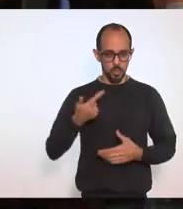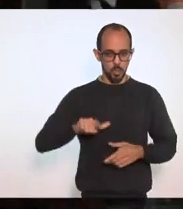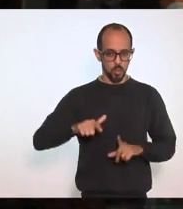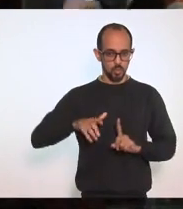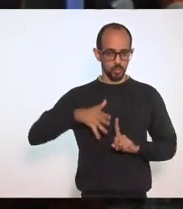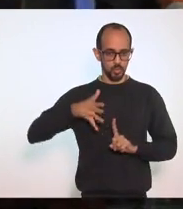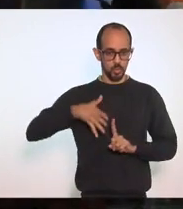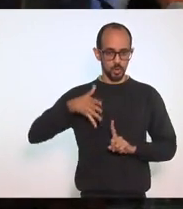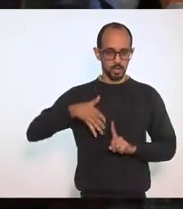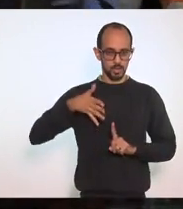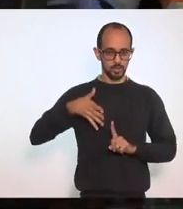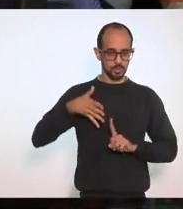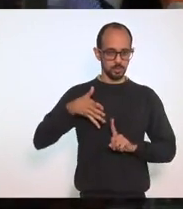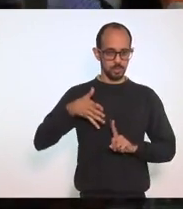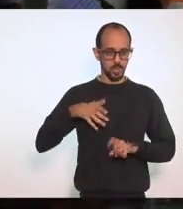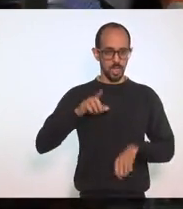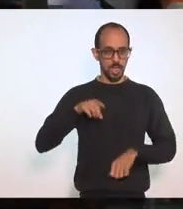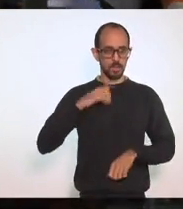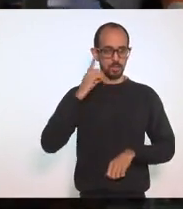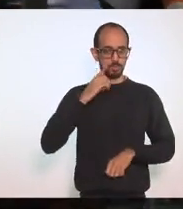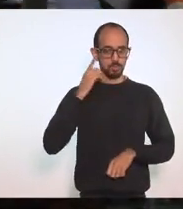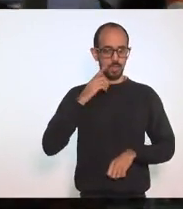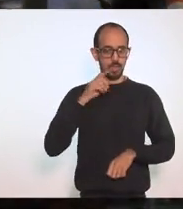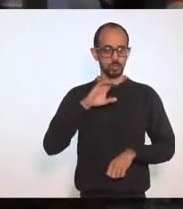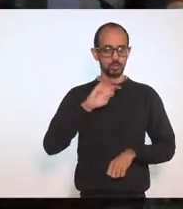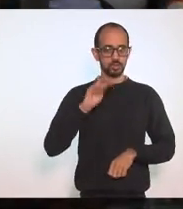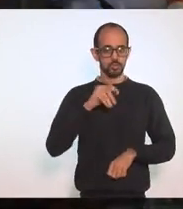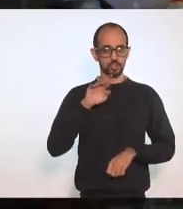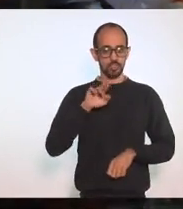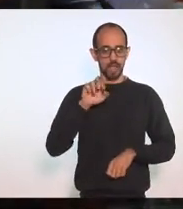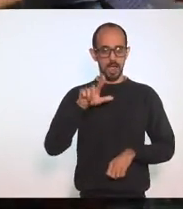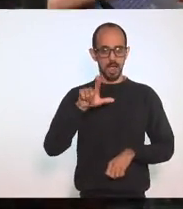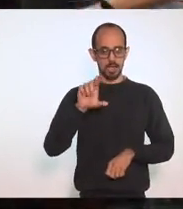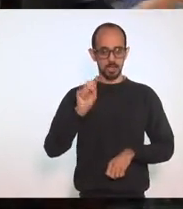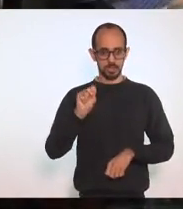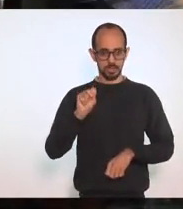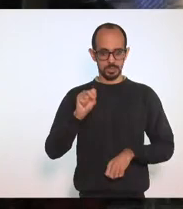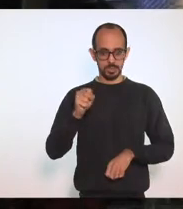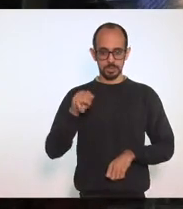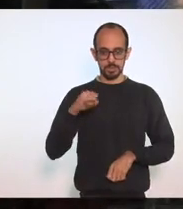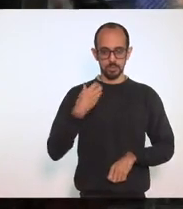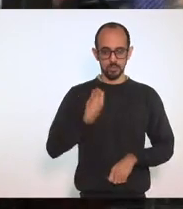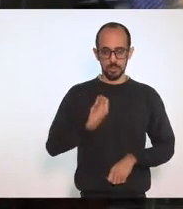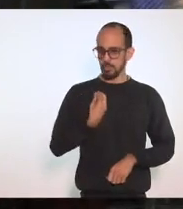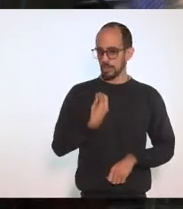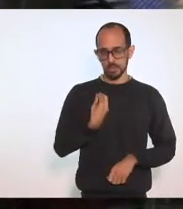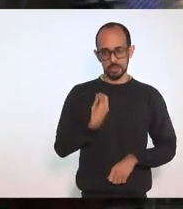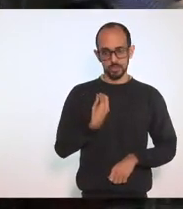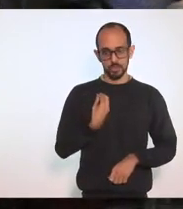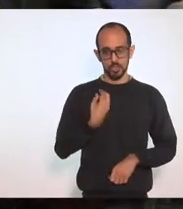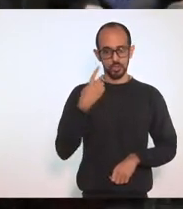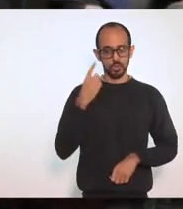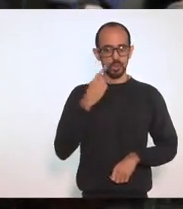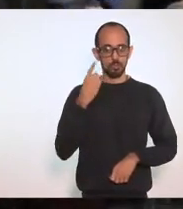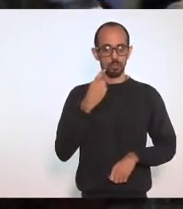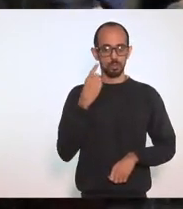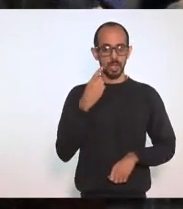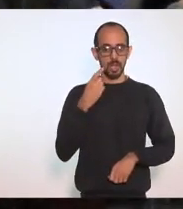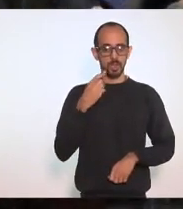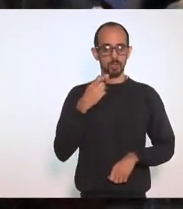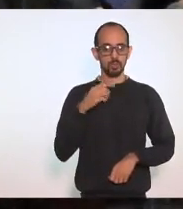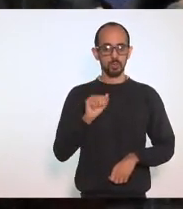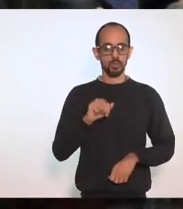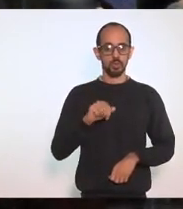Escrita É o nobre Deputado Charles Batista Não se fazendo Presente O próximo Orador Escrita É o deputado Nobre